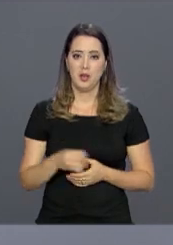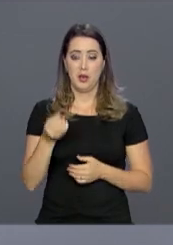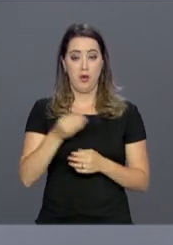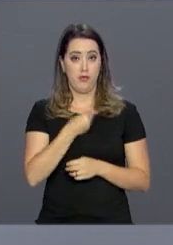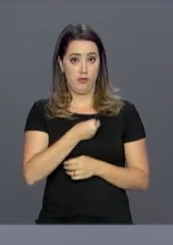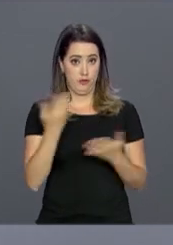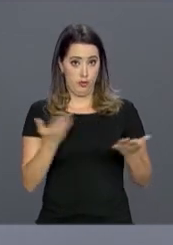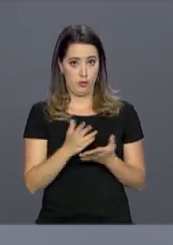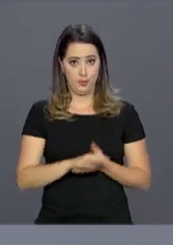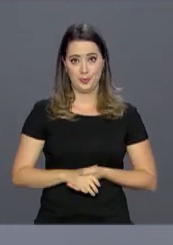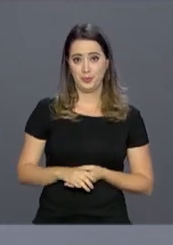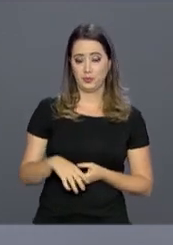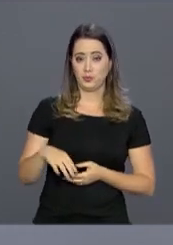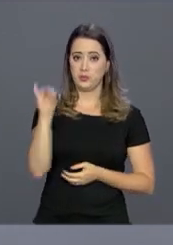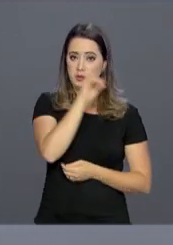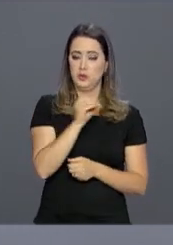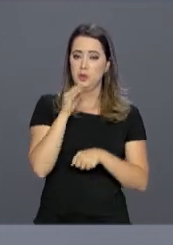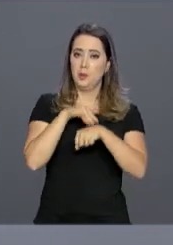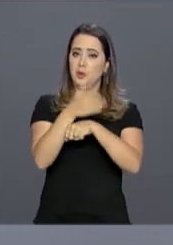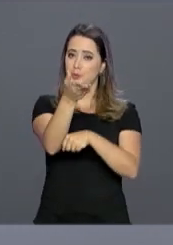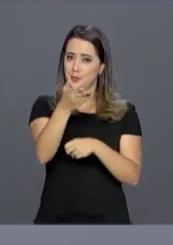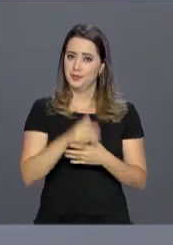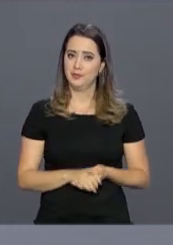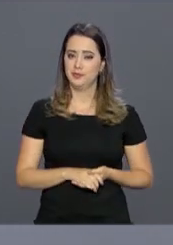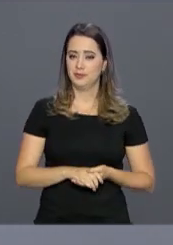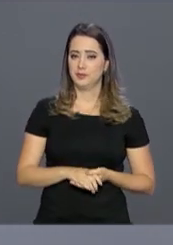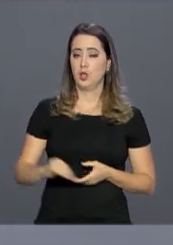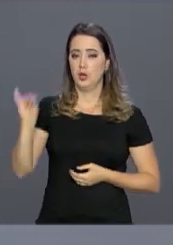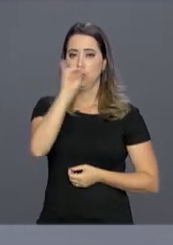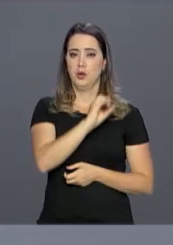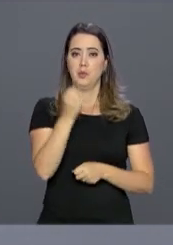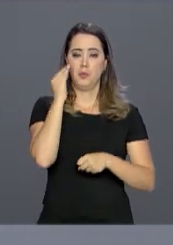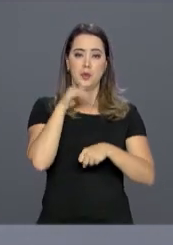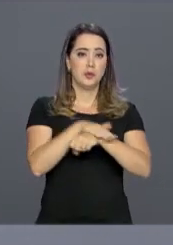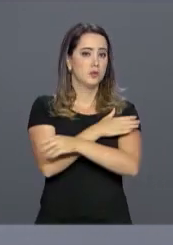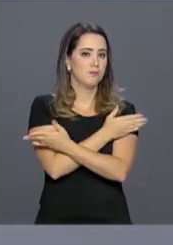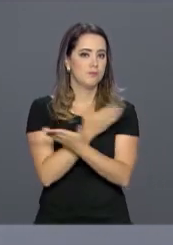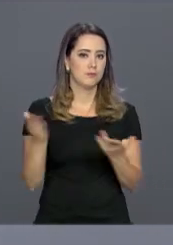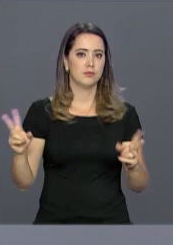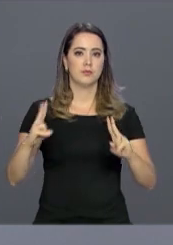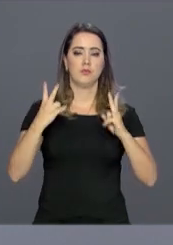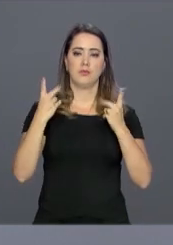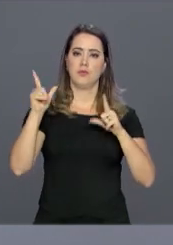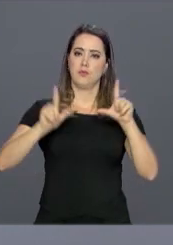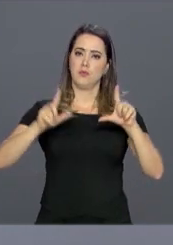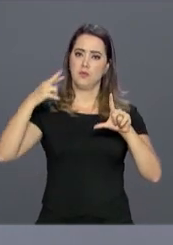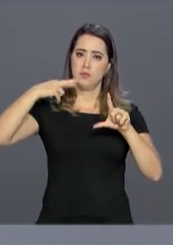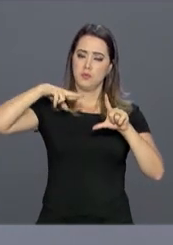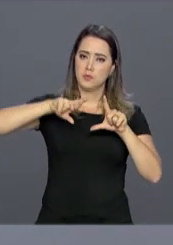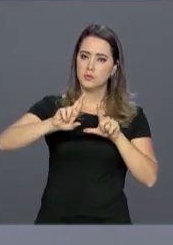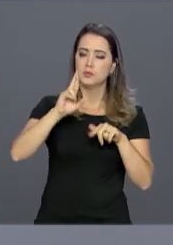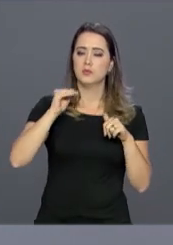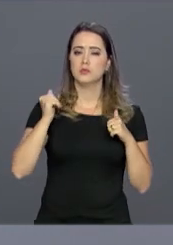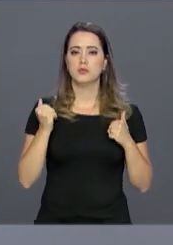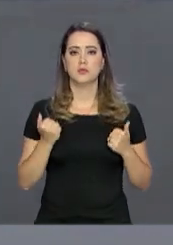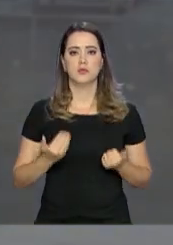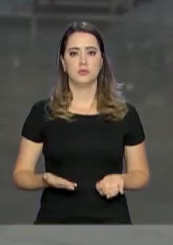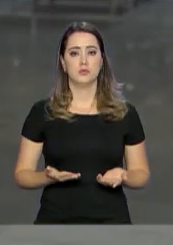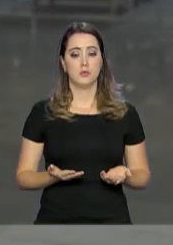pra gente. Olá, Paulo. Boa noite pra você. Olá, Roberto. Boa noite. Boa noite a todos que nos assistem na TV NBR.